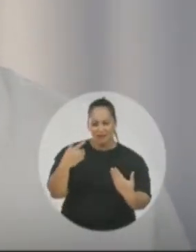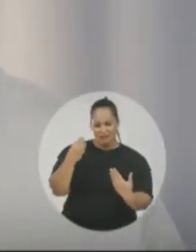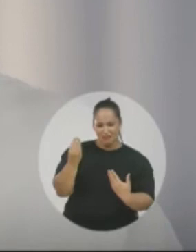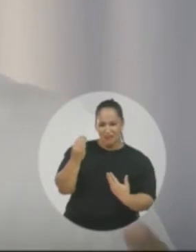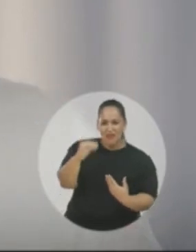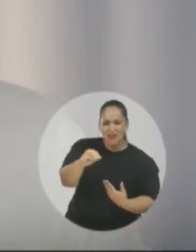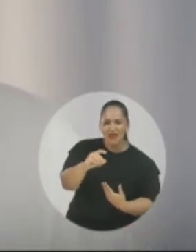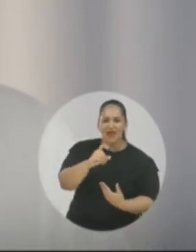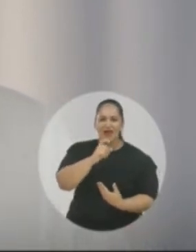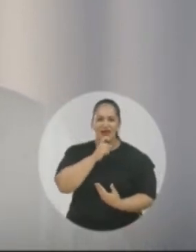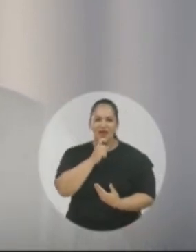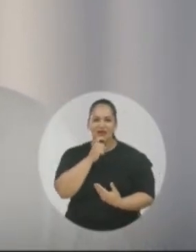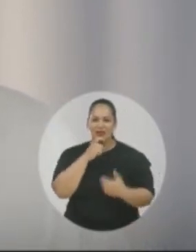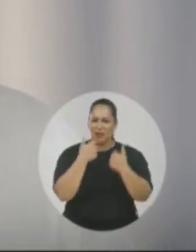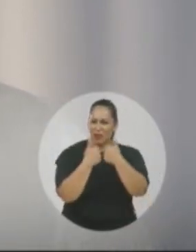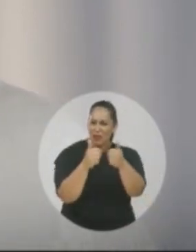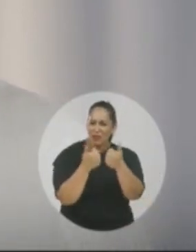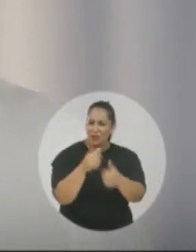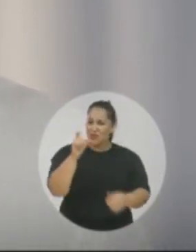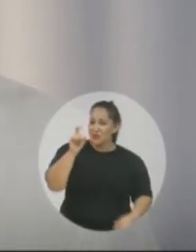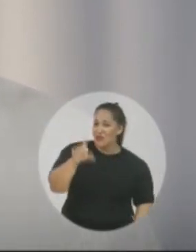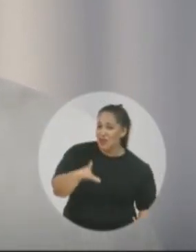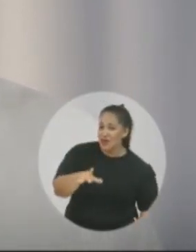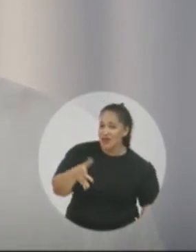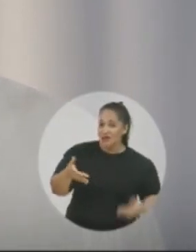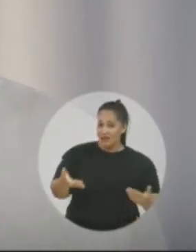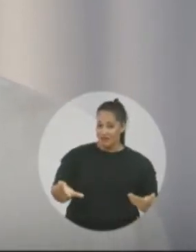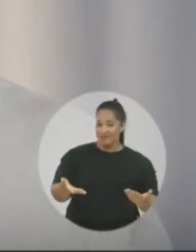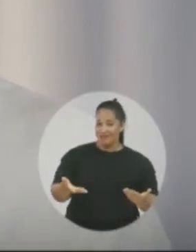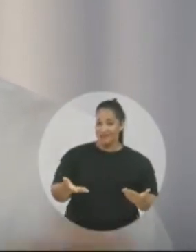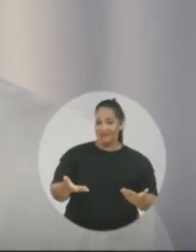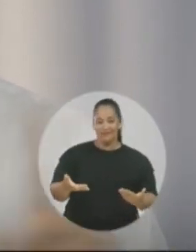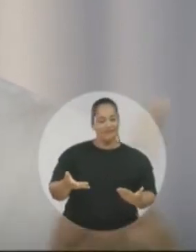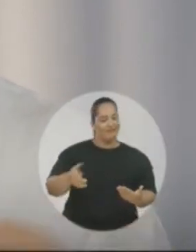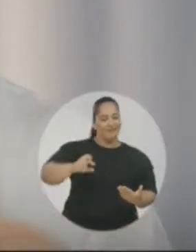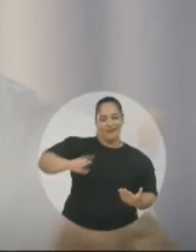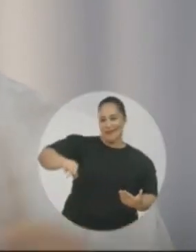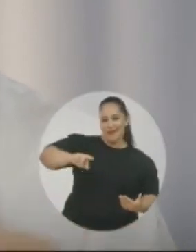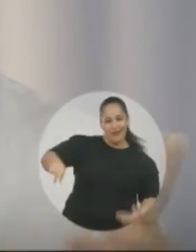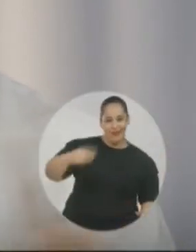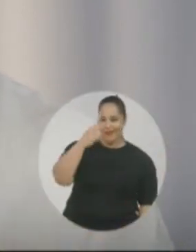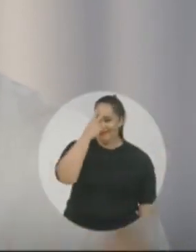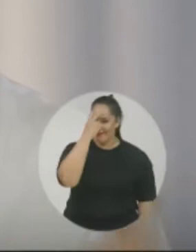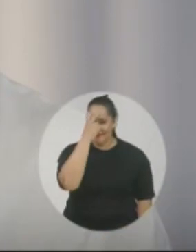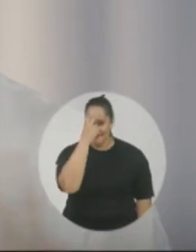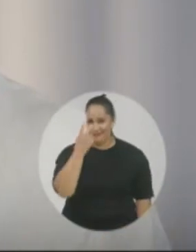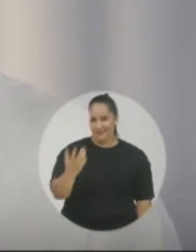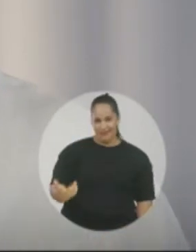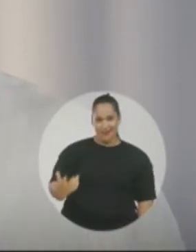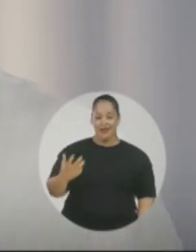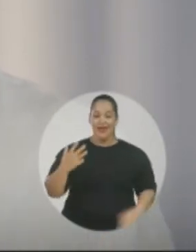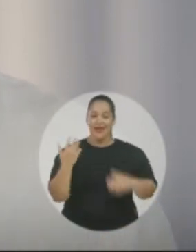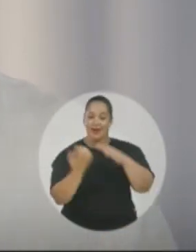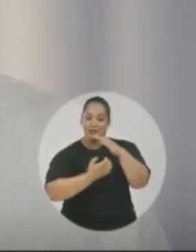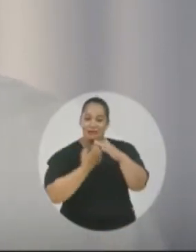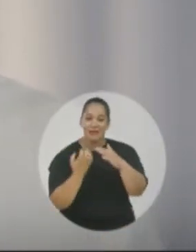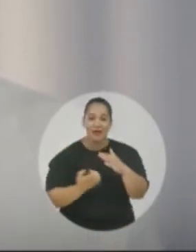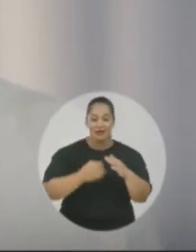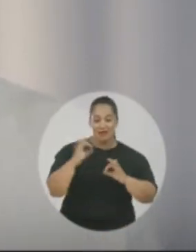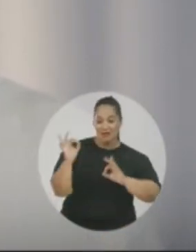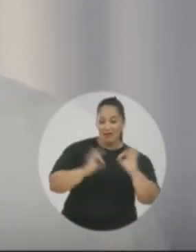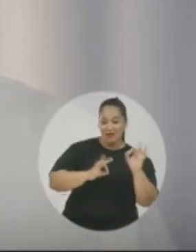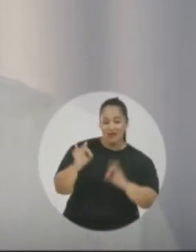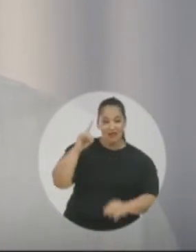para colocar ar-condicionado? Só isso? Não, Nilvan. Enquanto essas